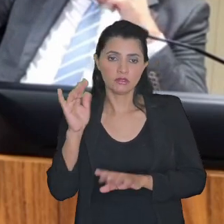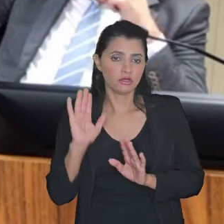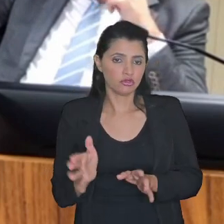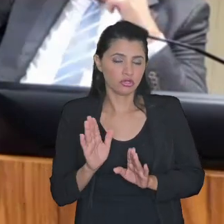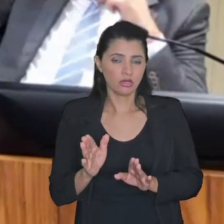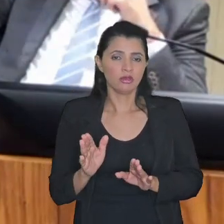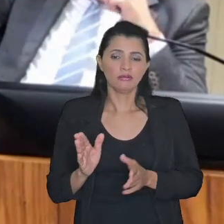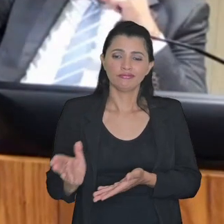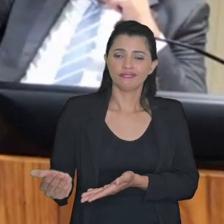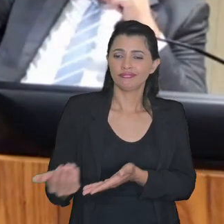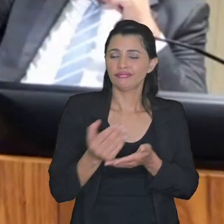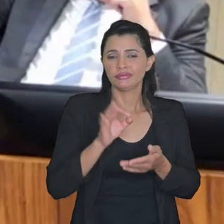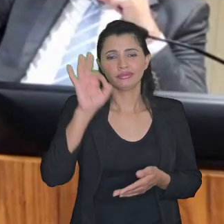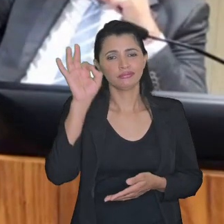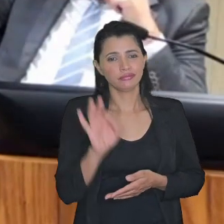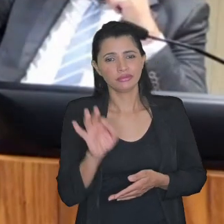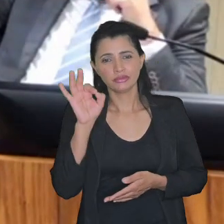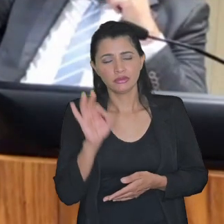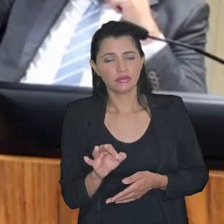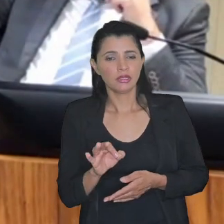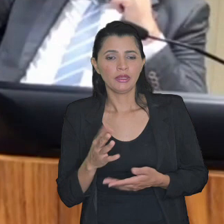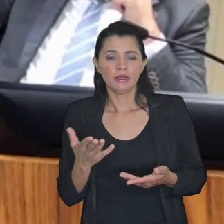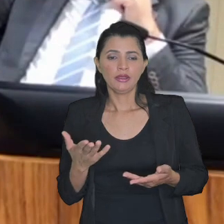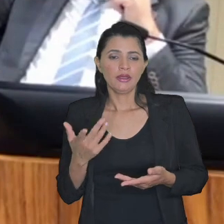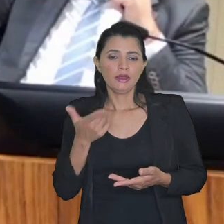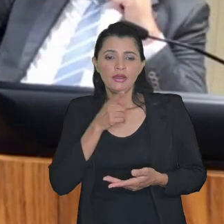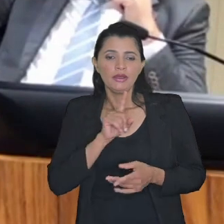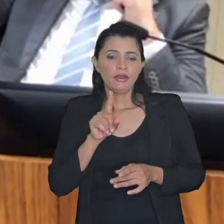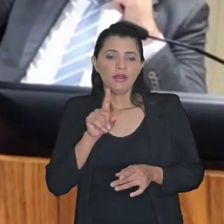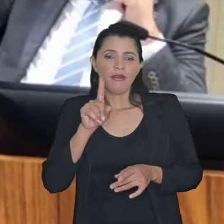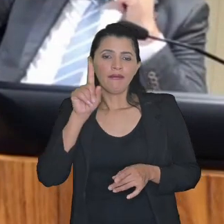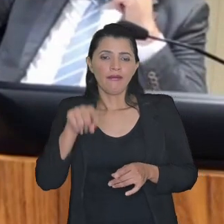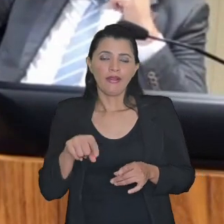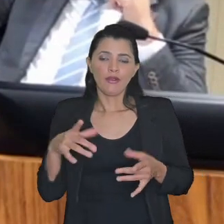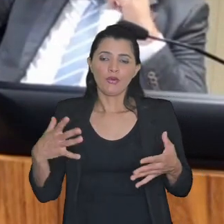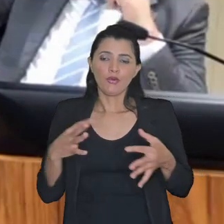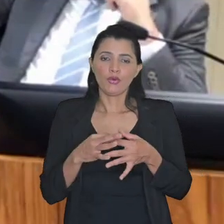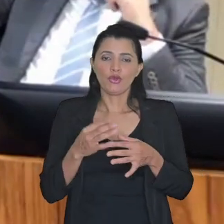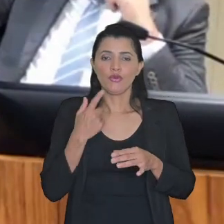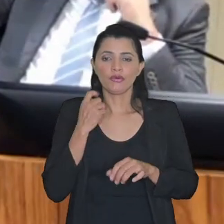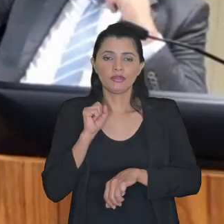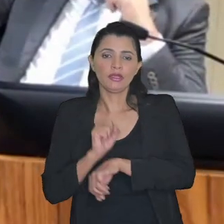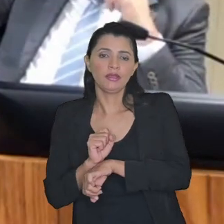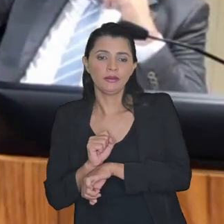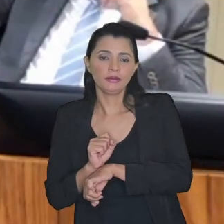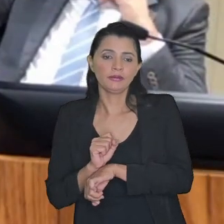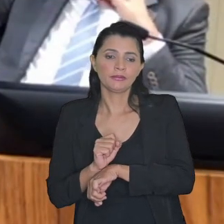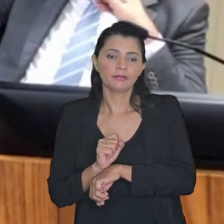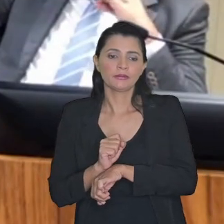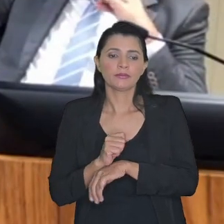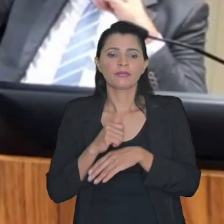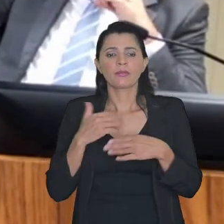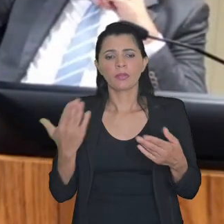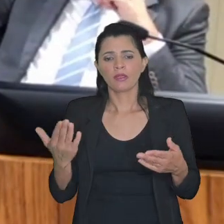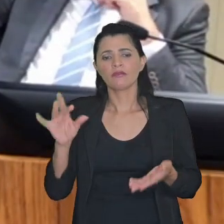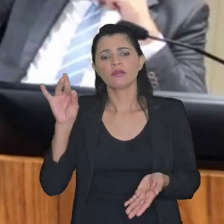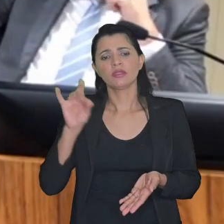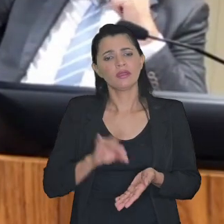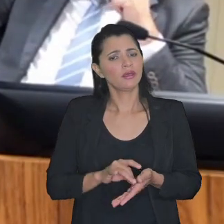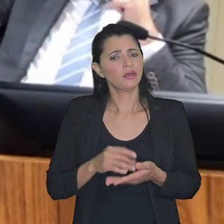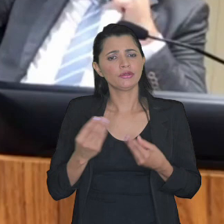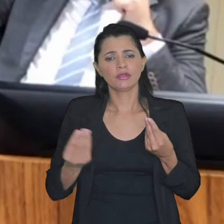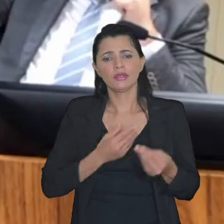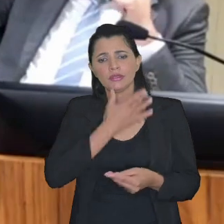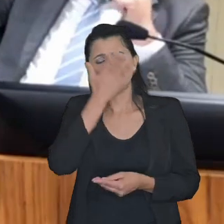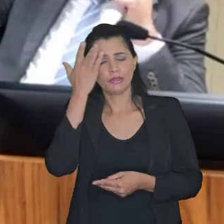estatística ou você é que nem poste ou é ilumina ou você se encosta nela e efetivamente